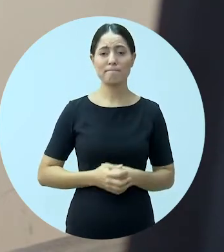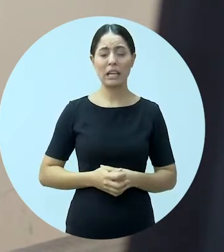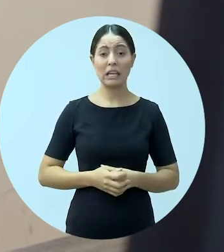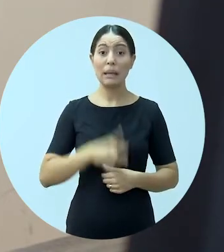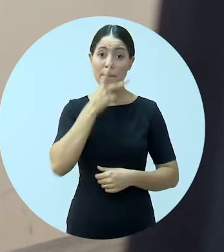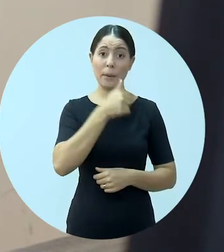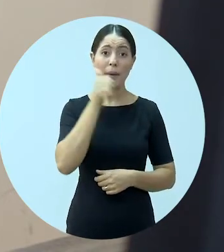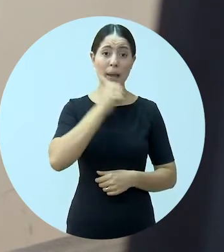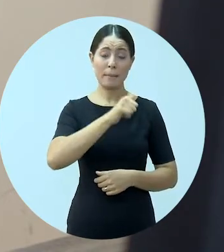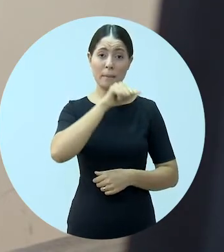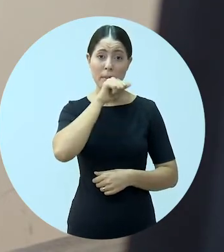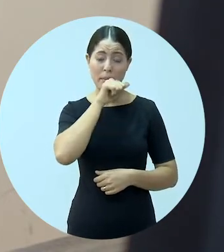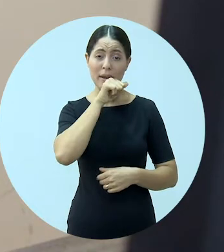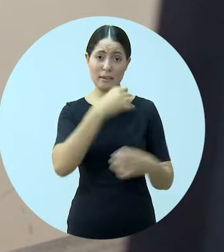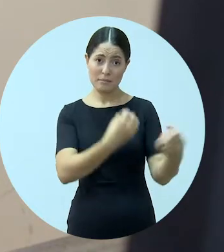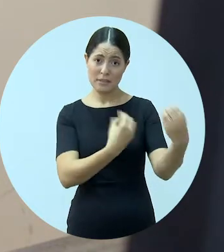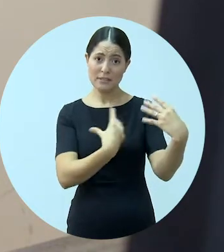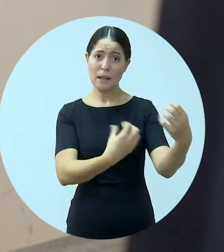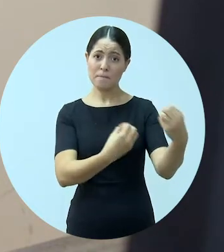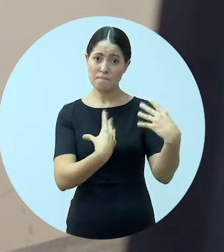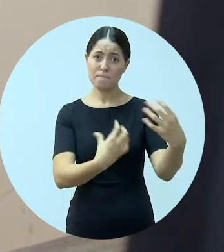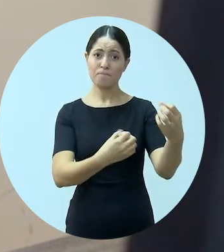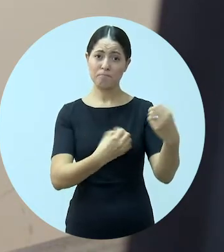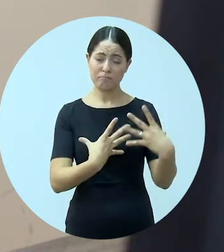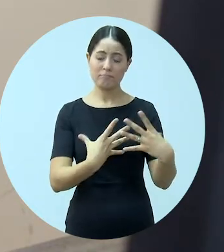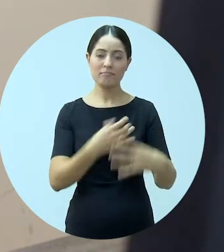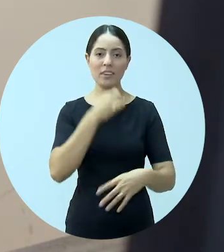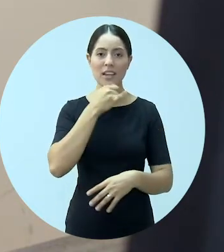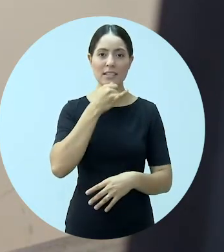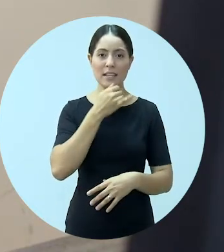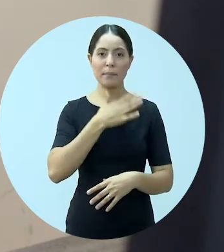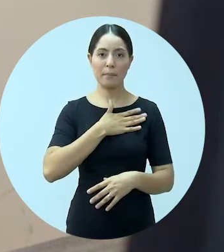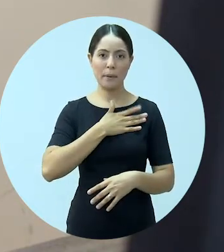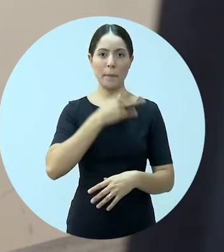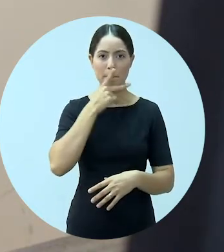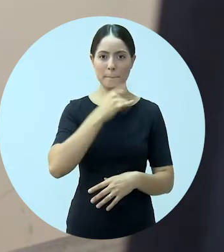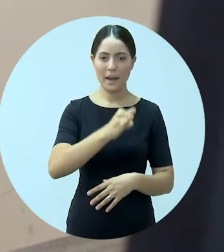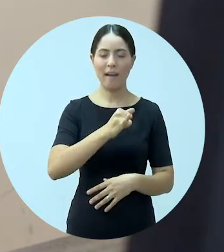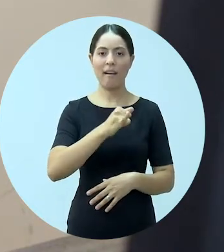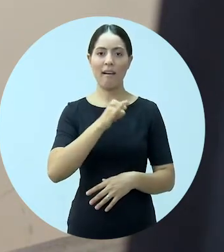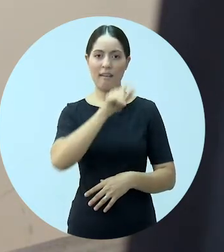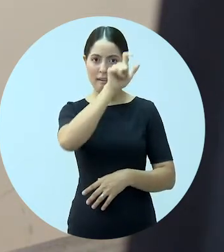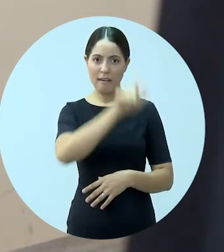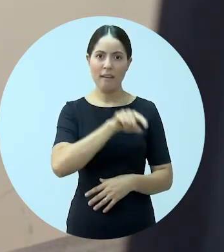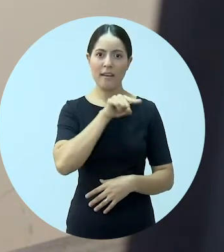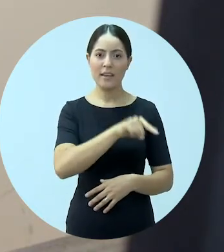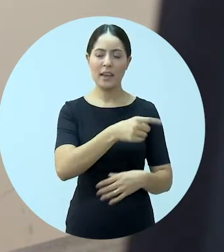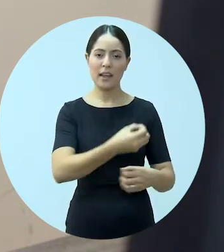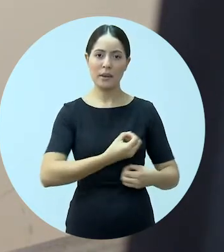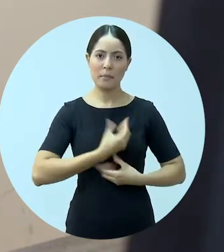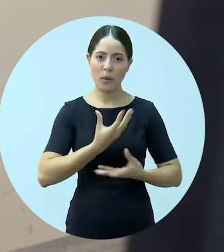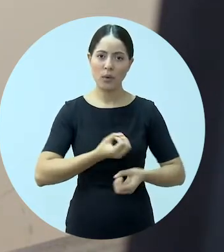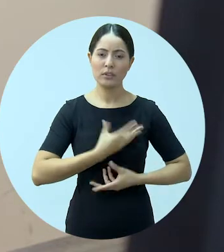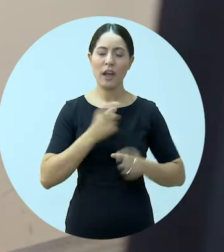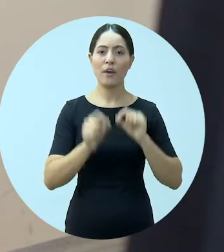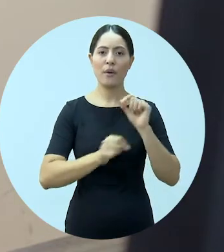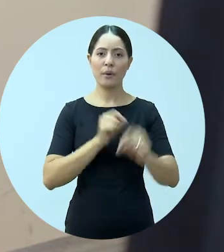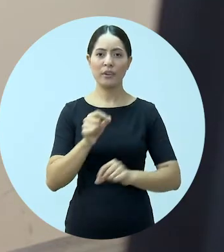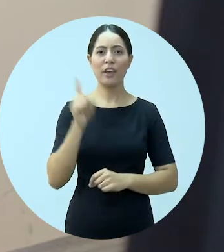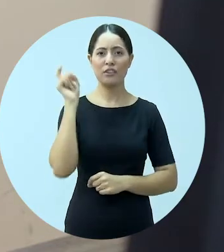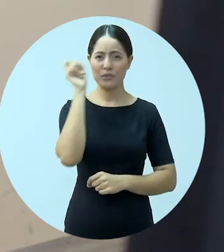através dos ensinamentos dos meus pais, principalmente, o exemplo de vida do meu pai, que ele sempre contava que